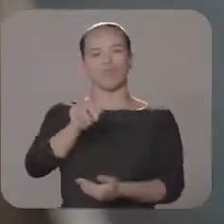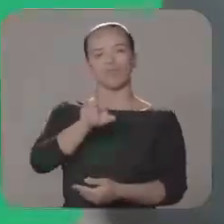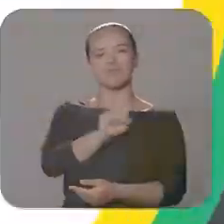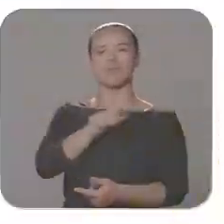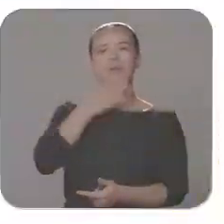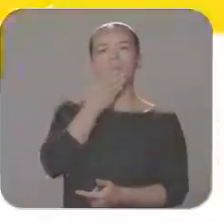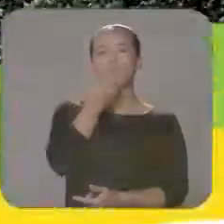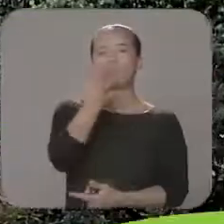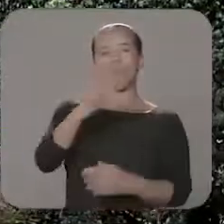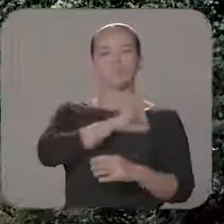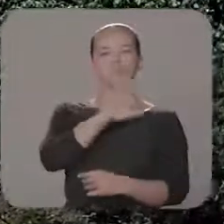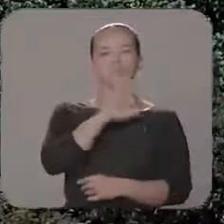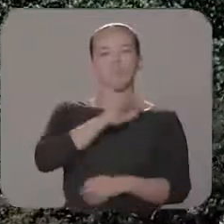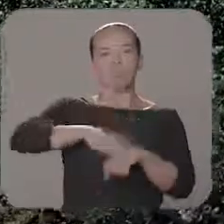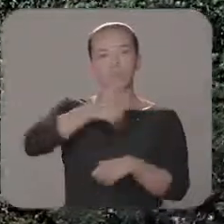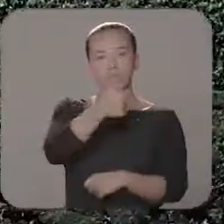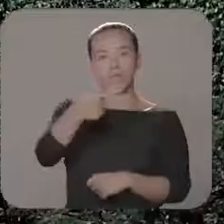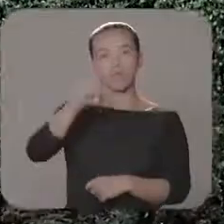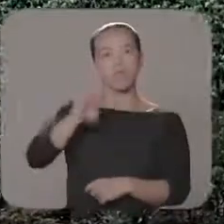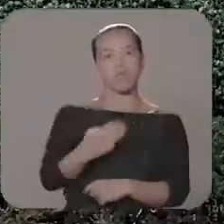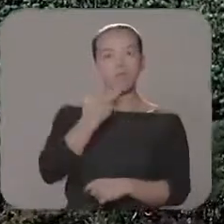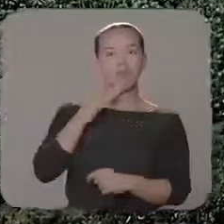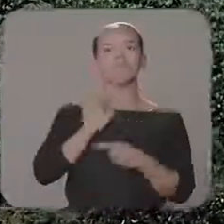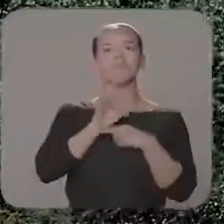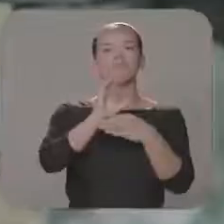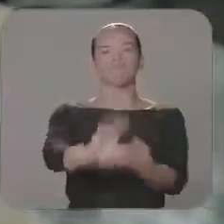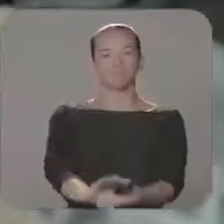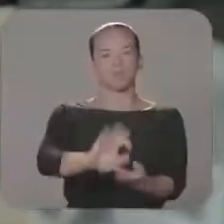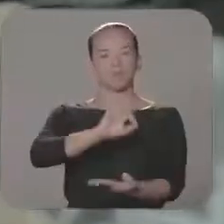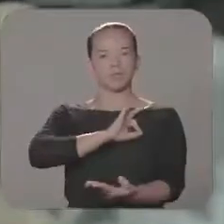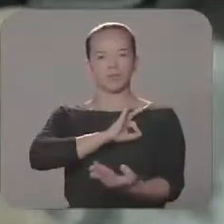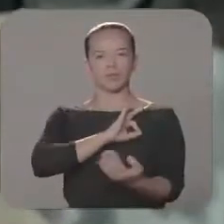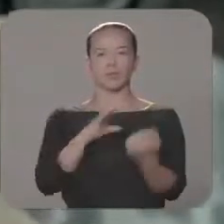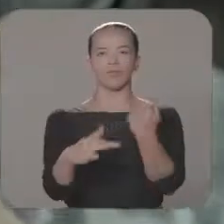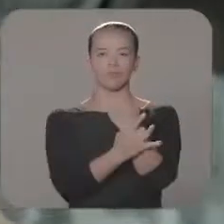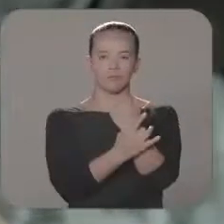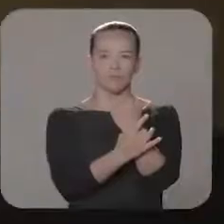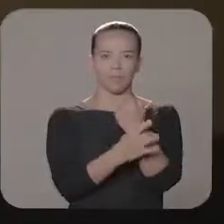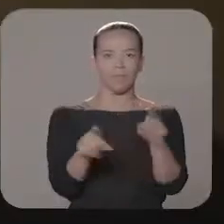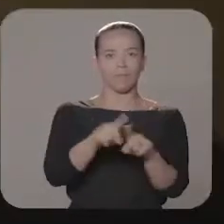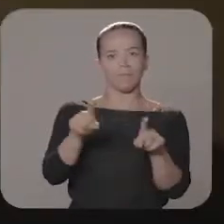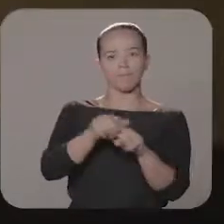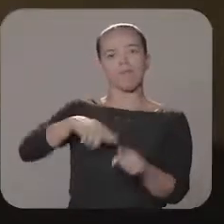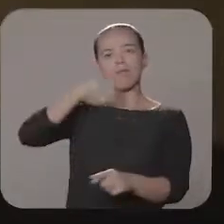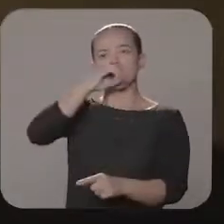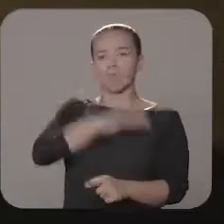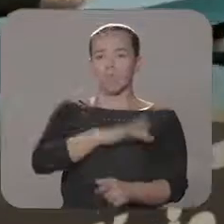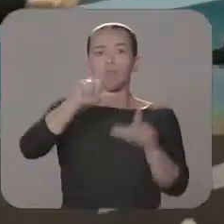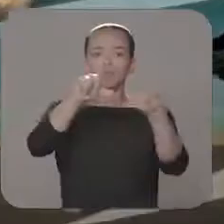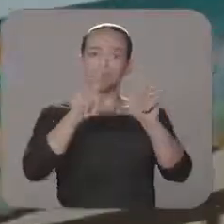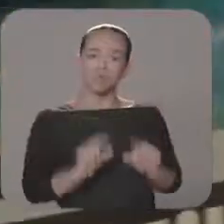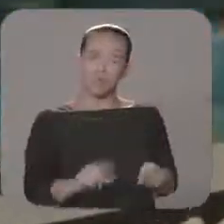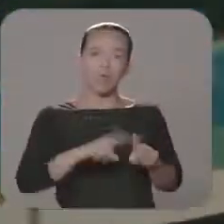para o policial. Foram mais de 120 milhões investidos em segurança pública. As ações de combate à violência elevaram o Mato Grosso do